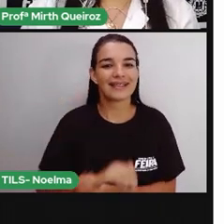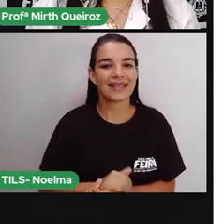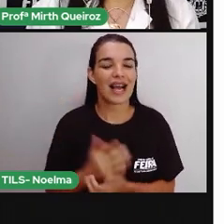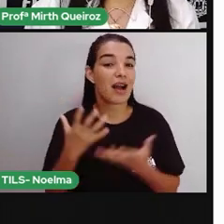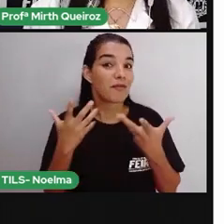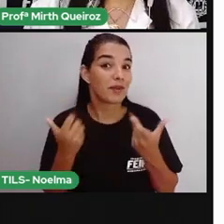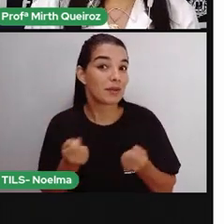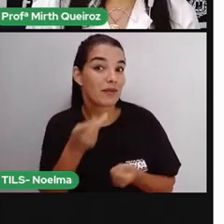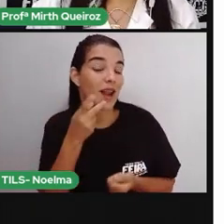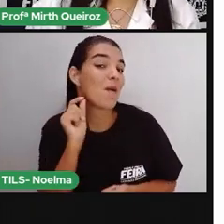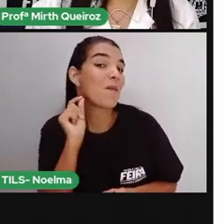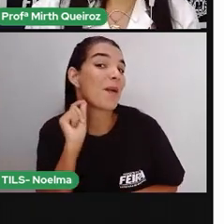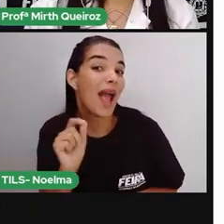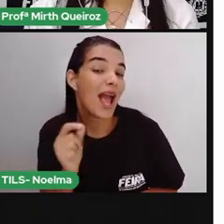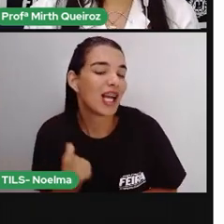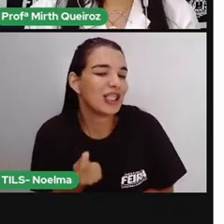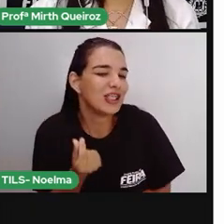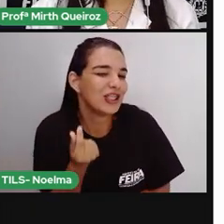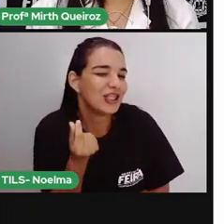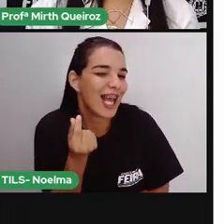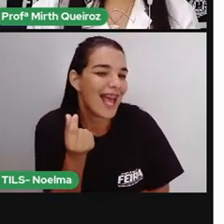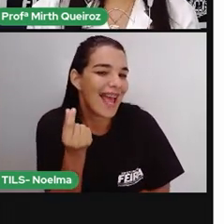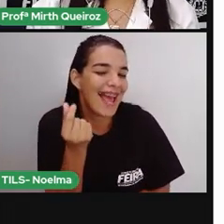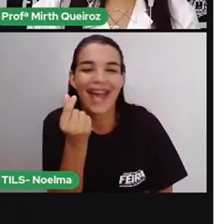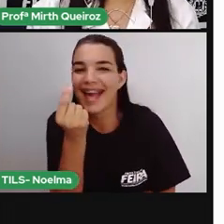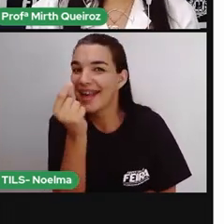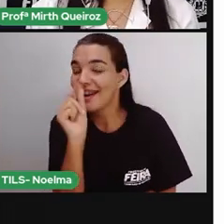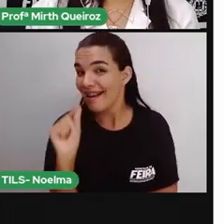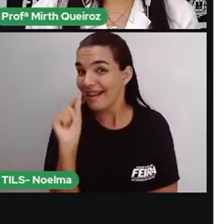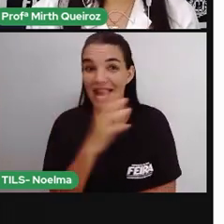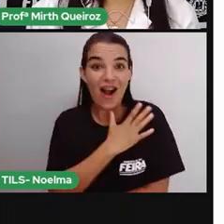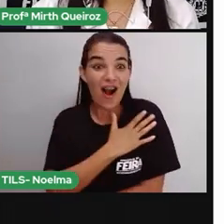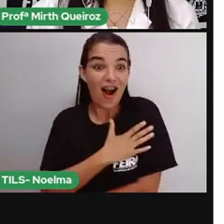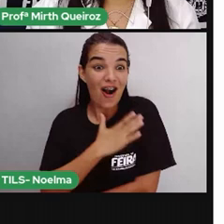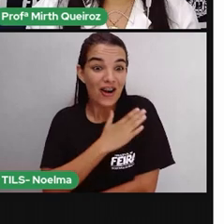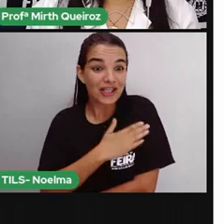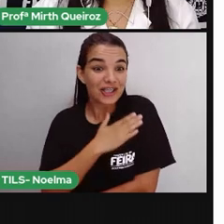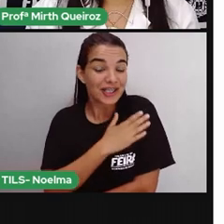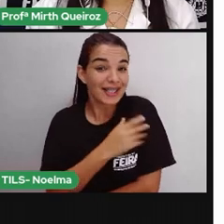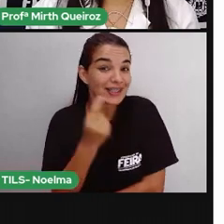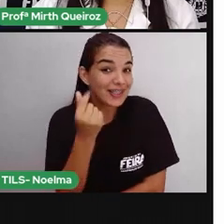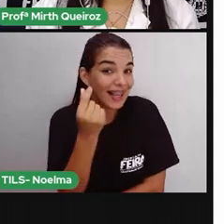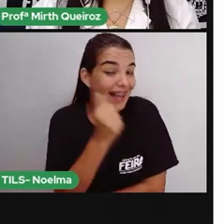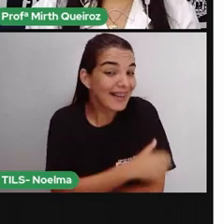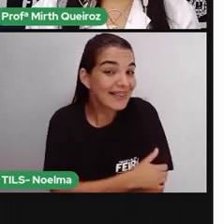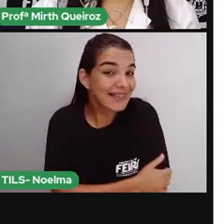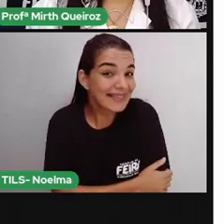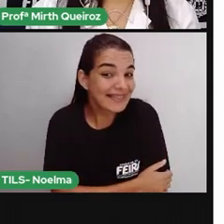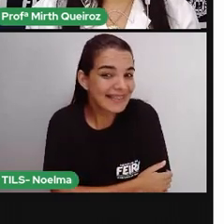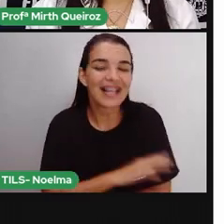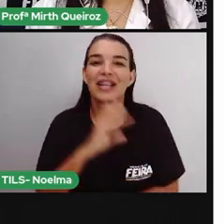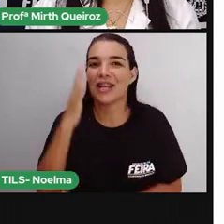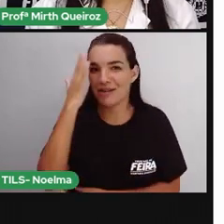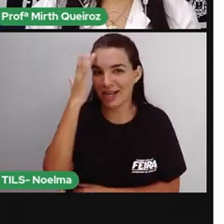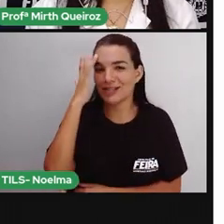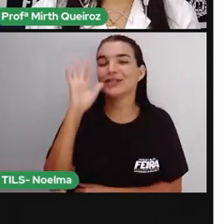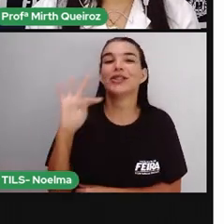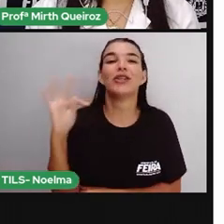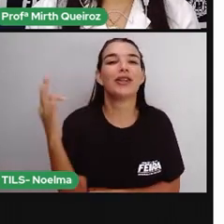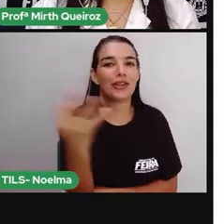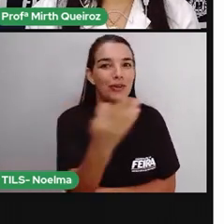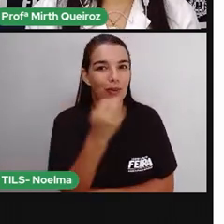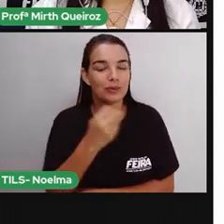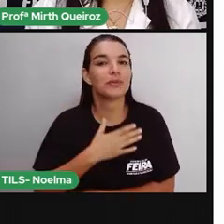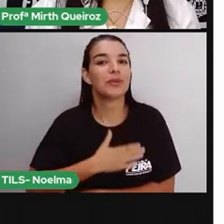vamos falar de dinheiro. Quem é que gosta de dinheiro aí, hein? Acho que todo mundo gosta de um